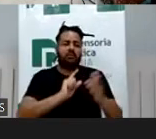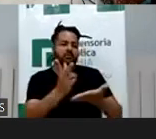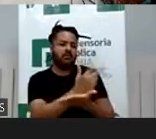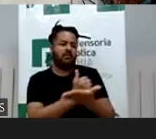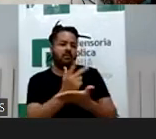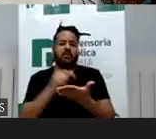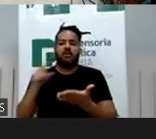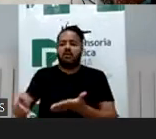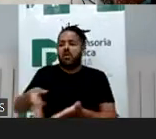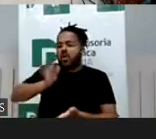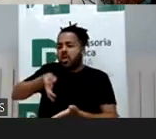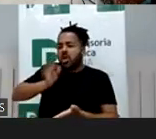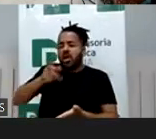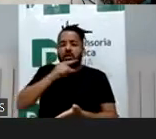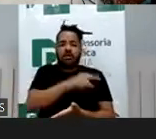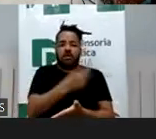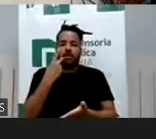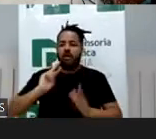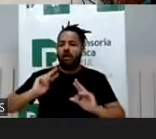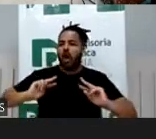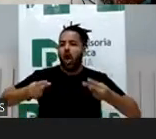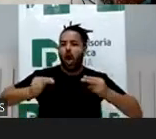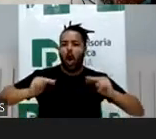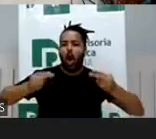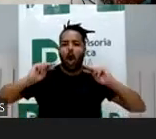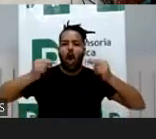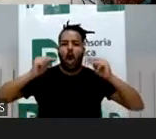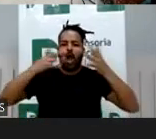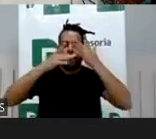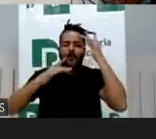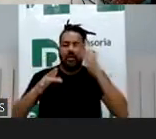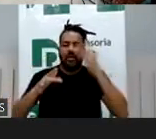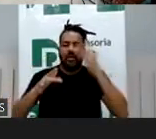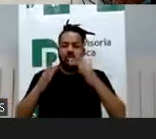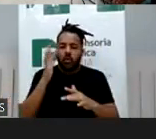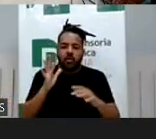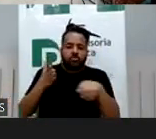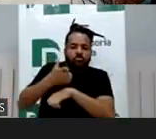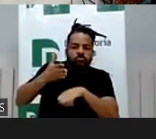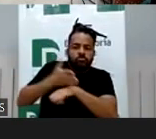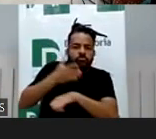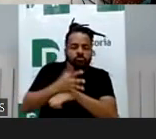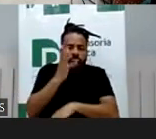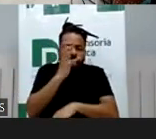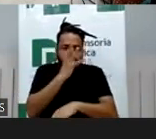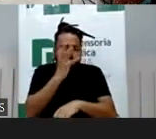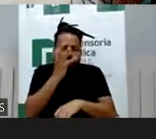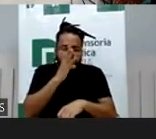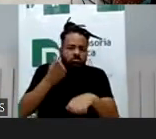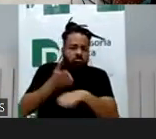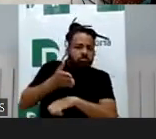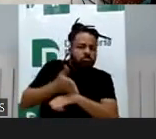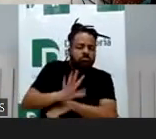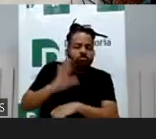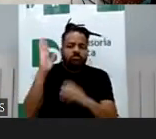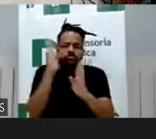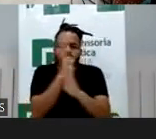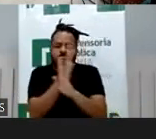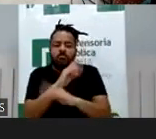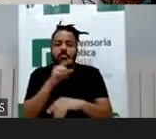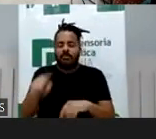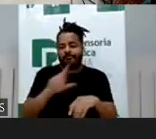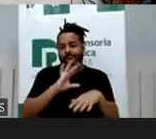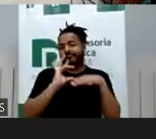E disso, houve um crescimento desse movimento durante a pandemia que permaneceu, que se instalou, porque em redes sociais, em mundo